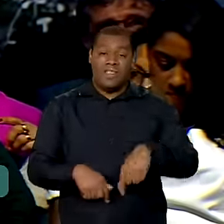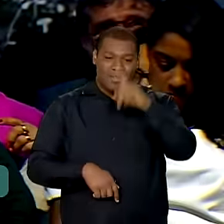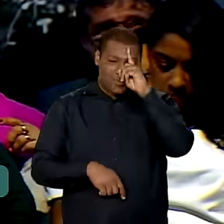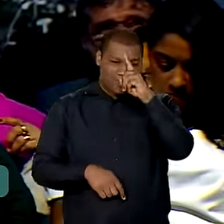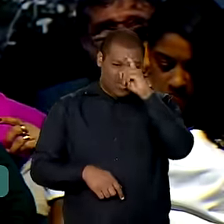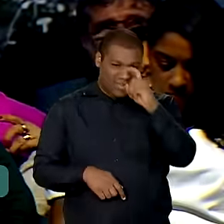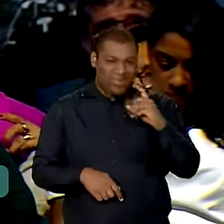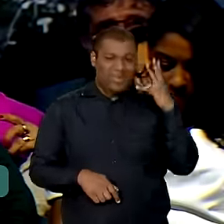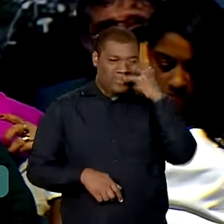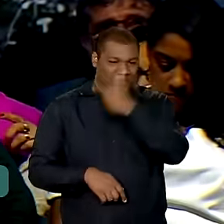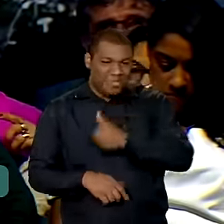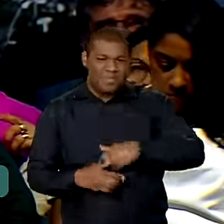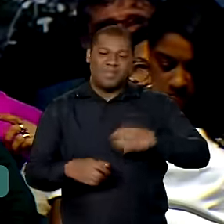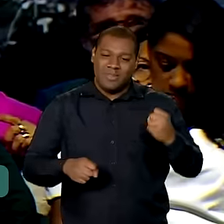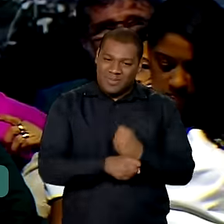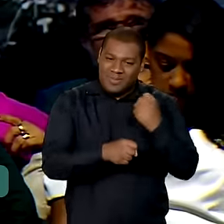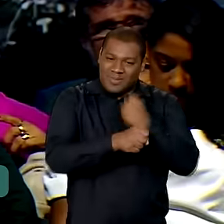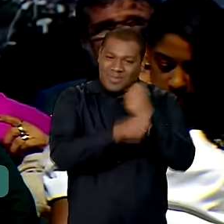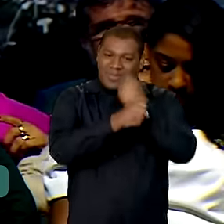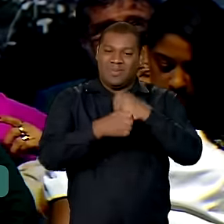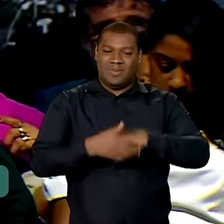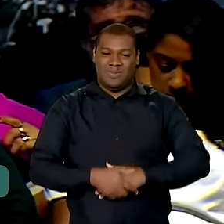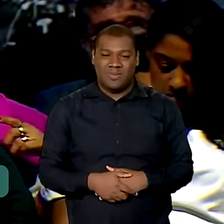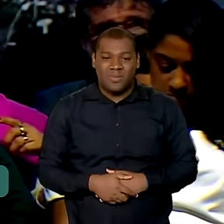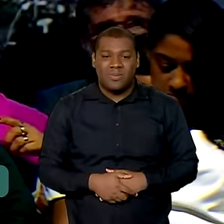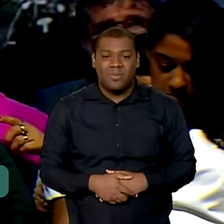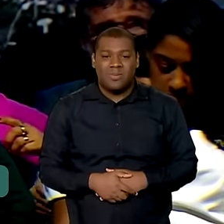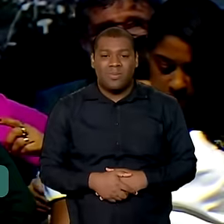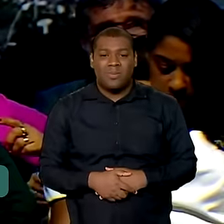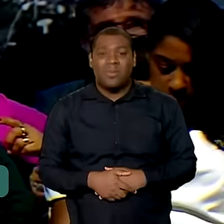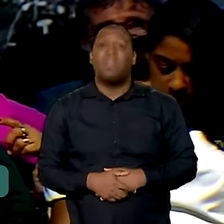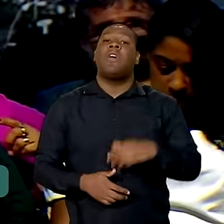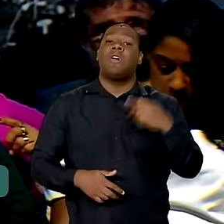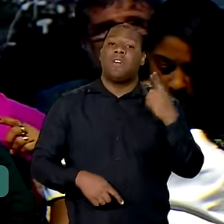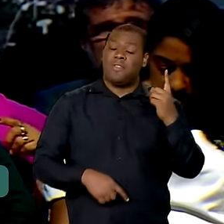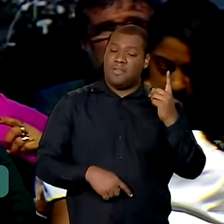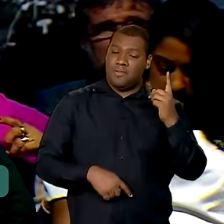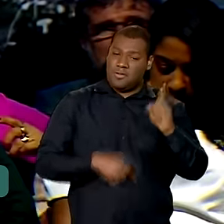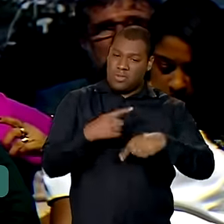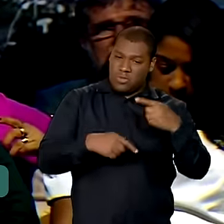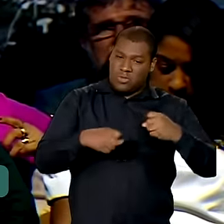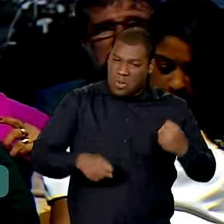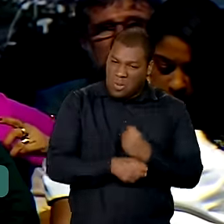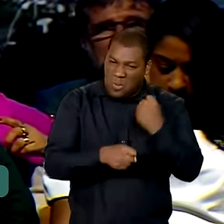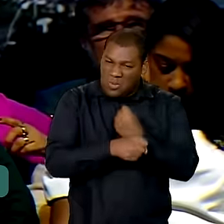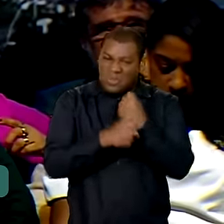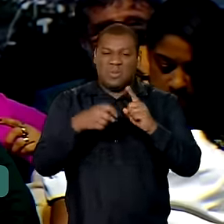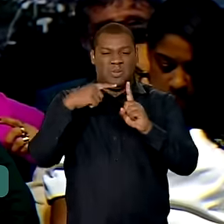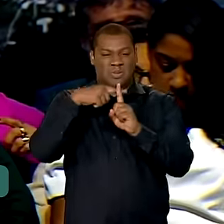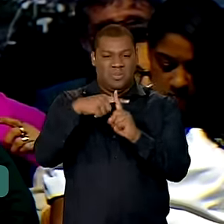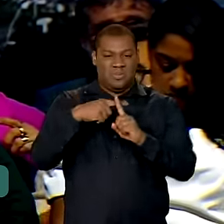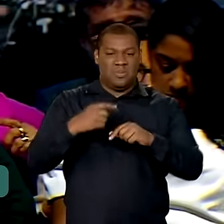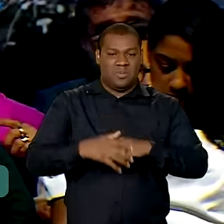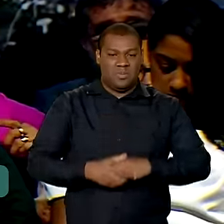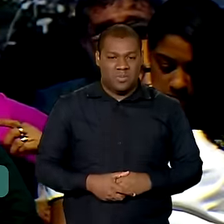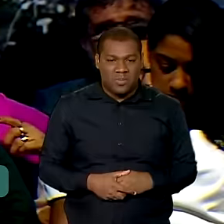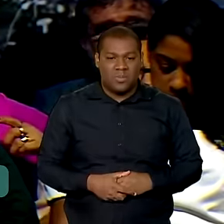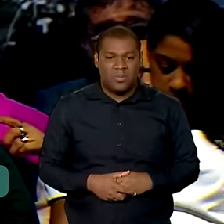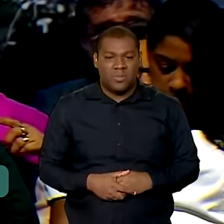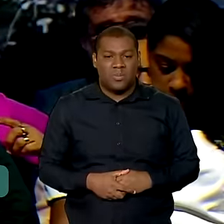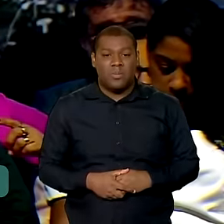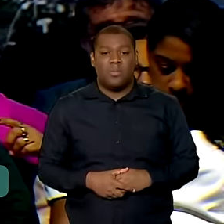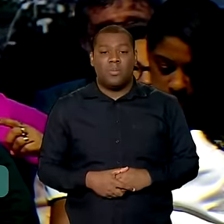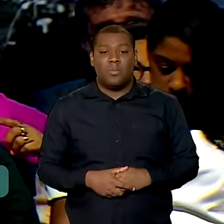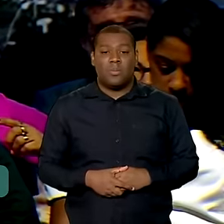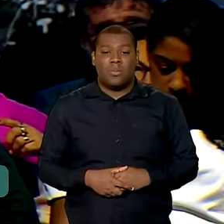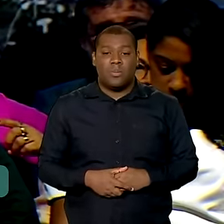E eu perguntei, você sabe quantos iguais a esse nós construímos? Wagner, eu e Jerônimo.